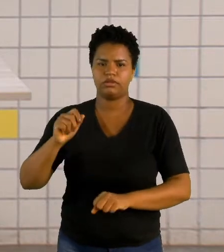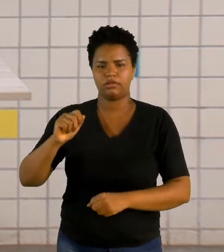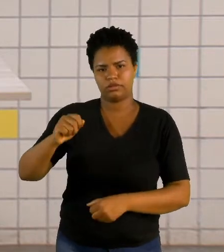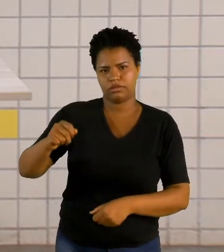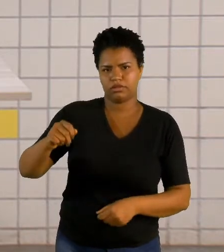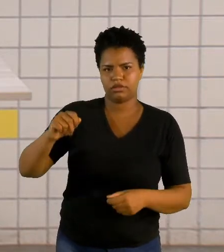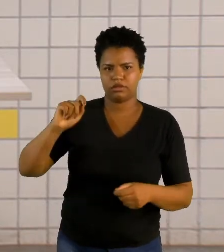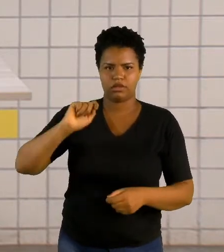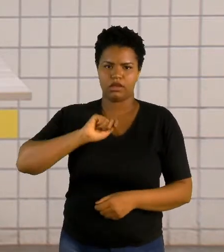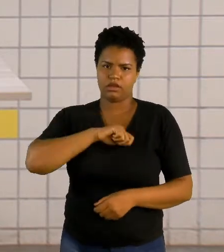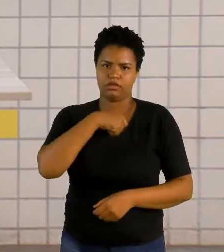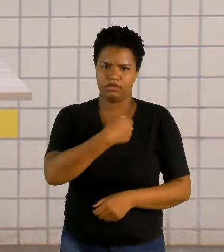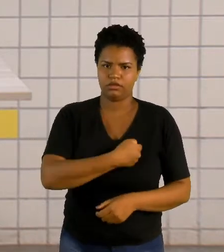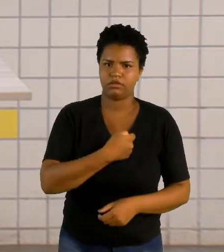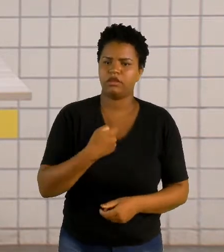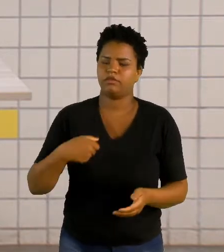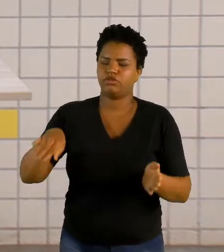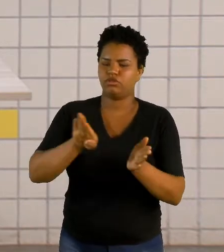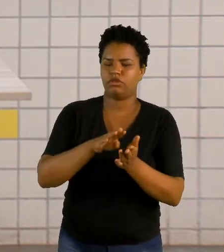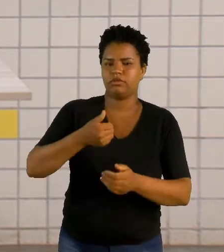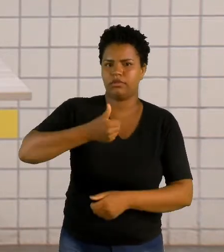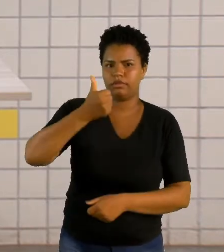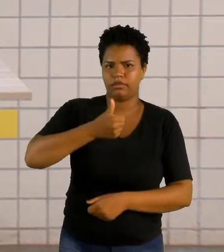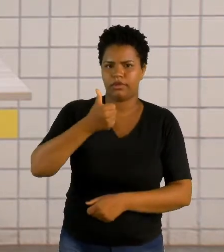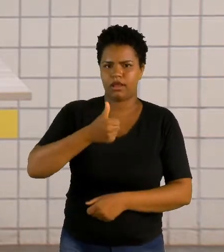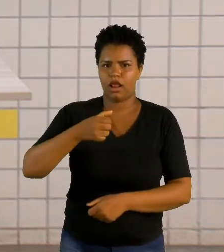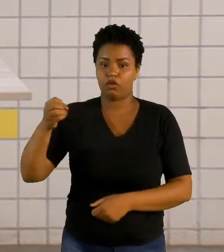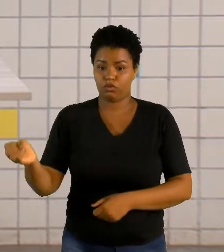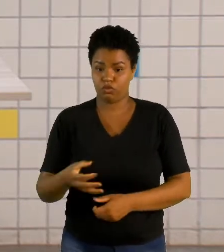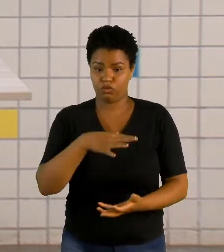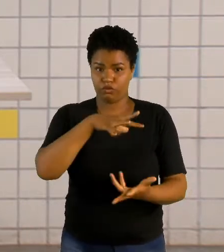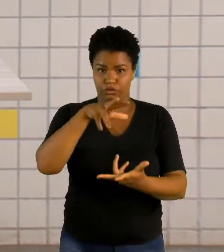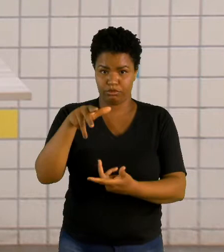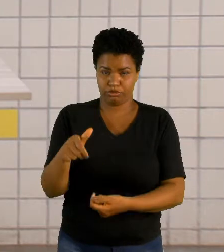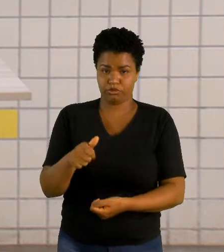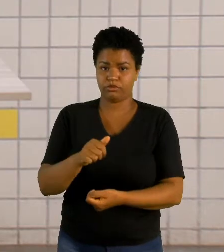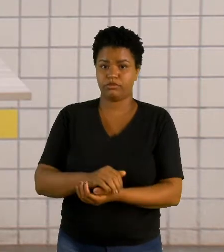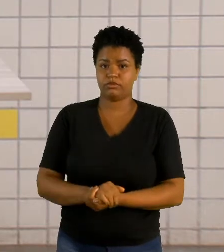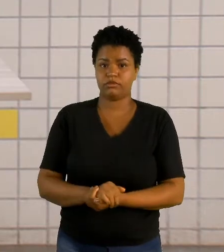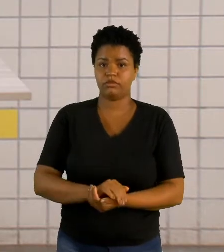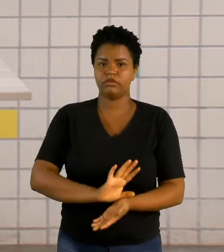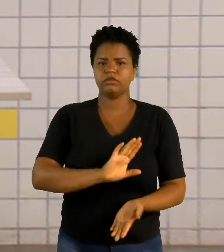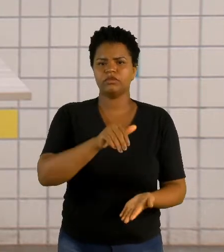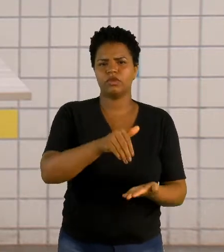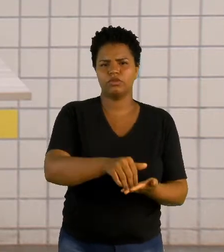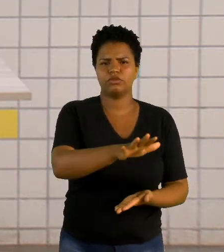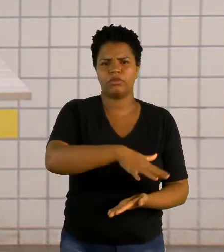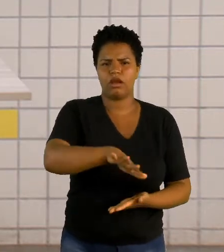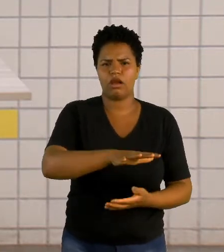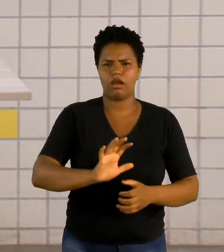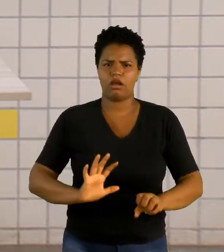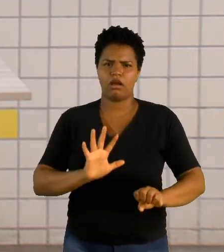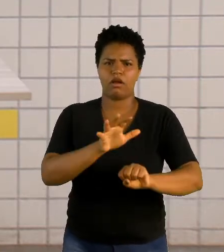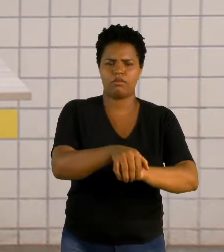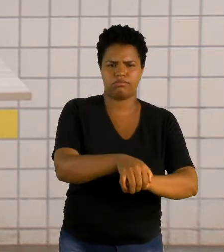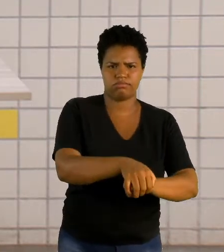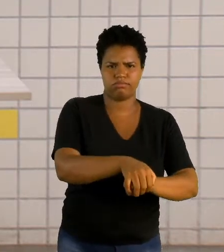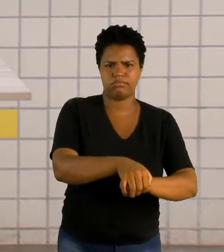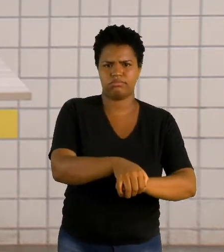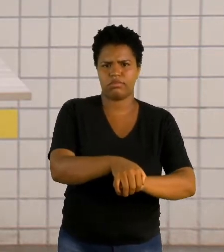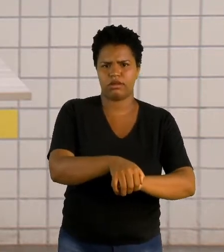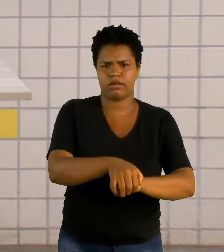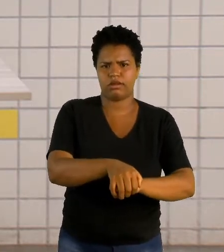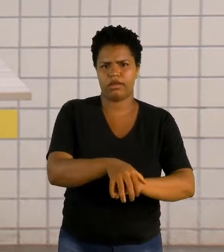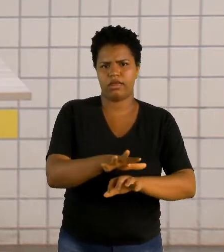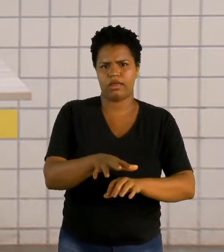os europeus chegaram primeiro, foi considerado o novo mundo e a última área a ser colonizada, que é o